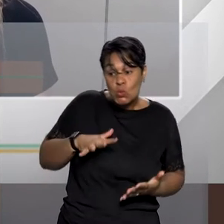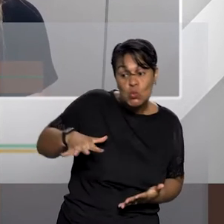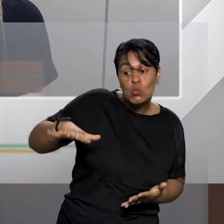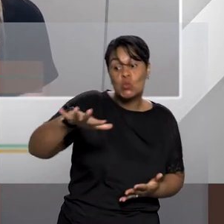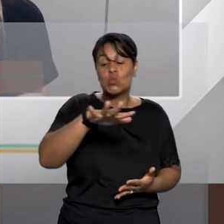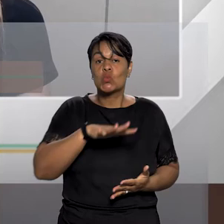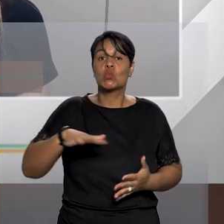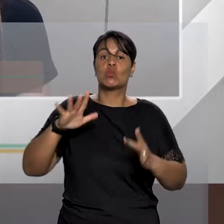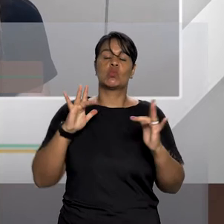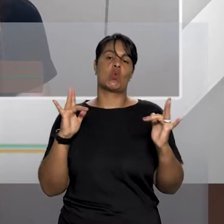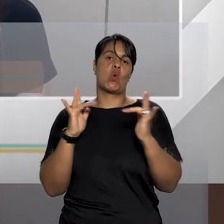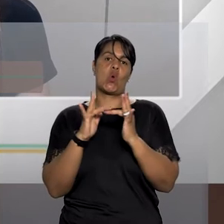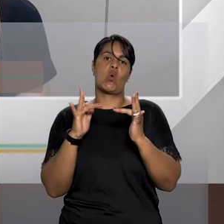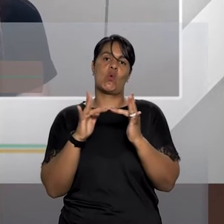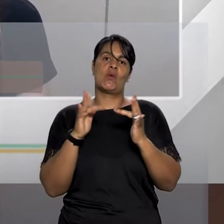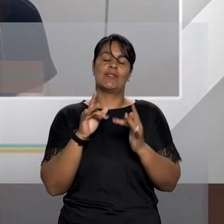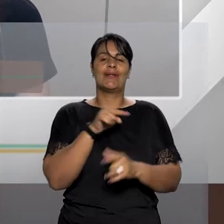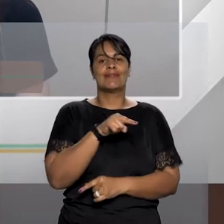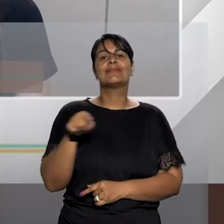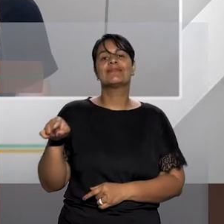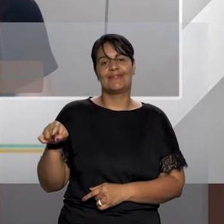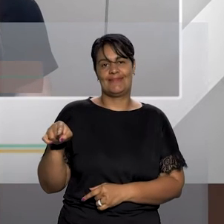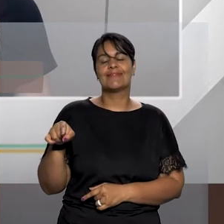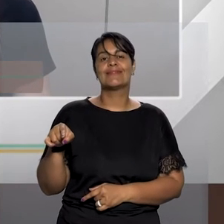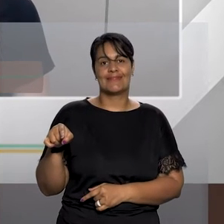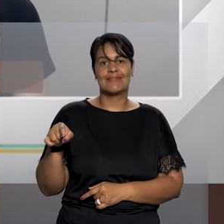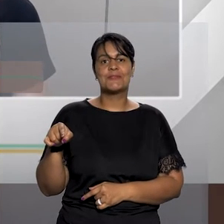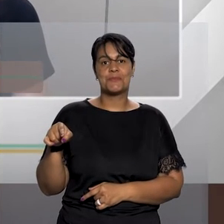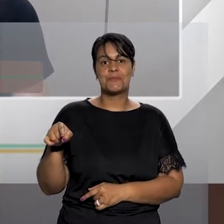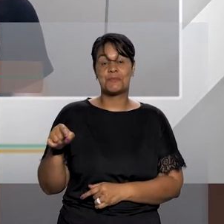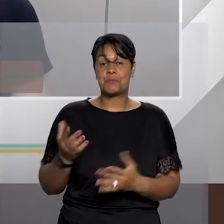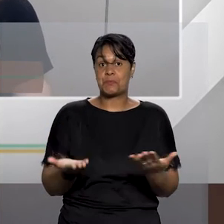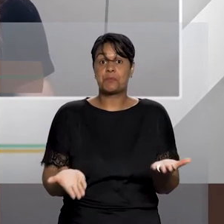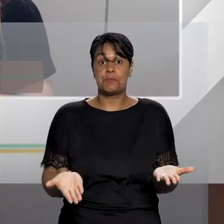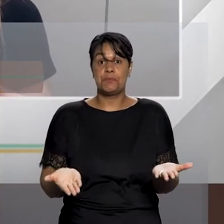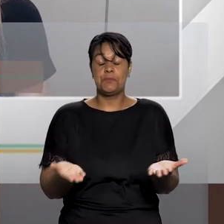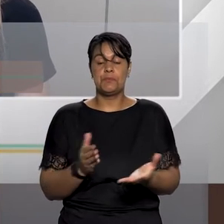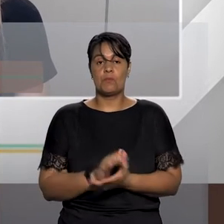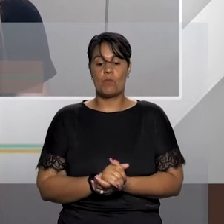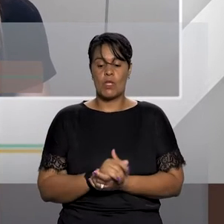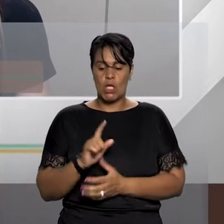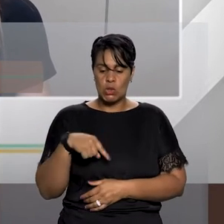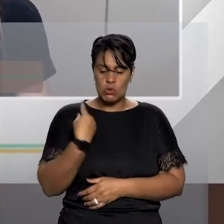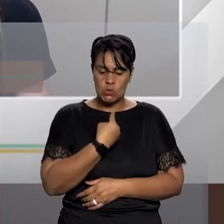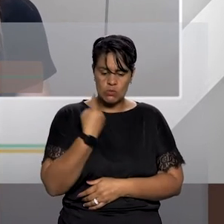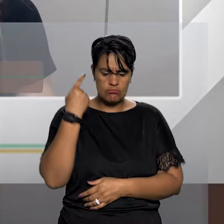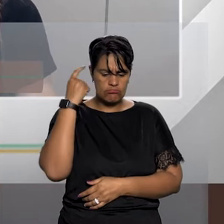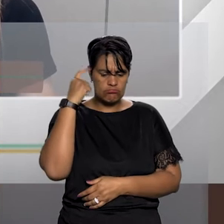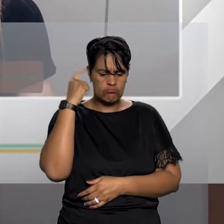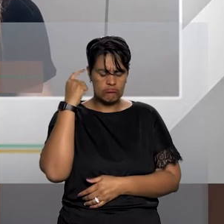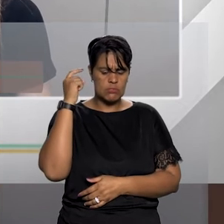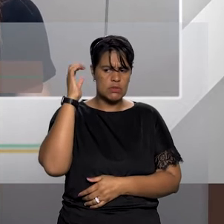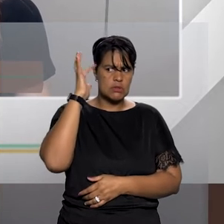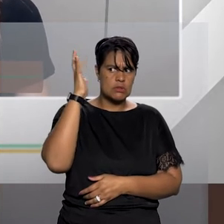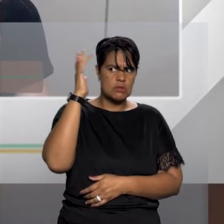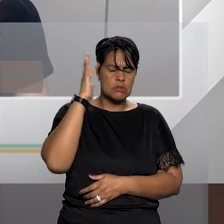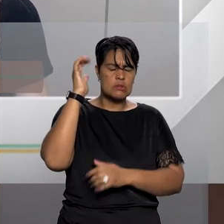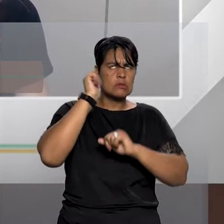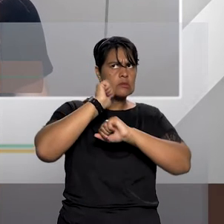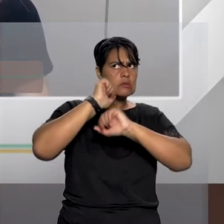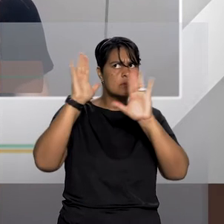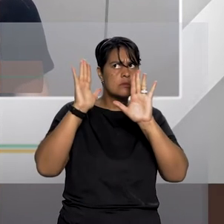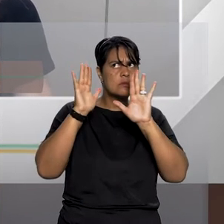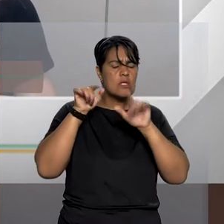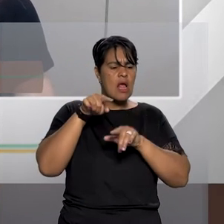contato desse universo feminino. Portanto, entender o aspecto e a eficiência da